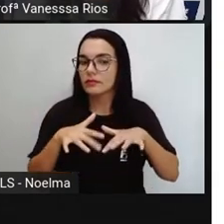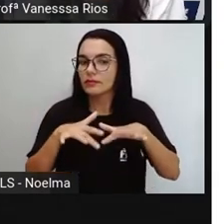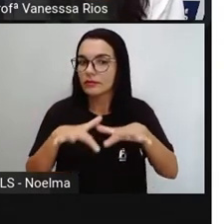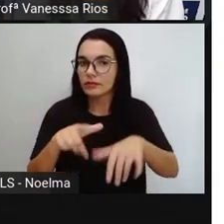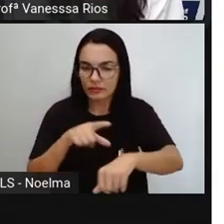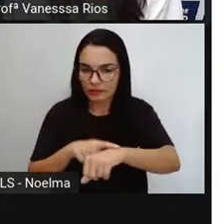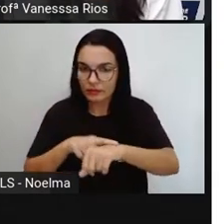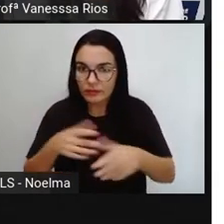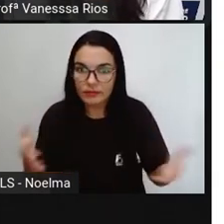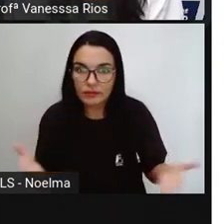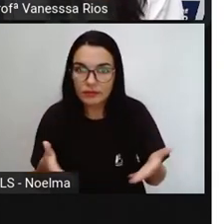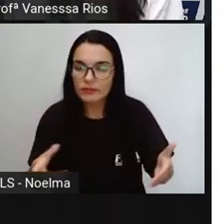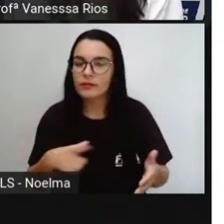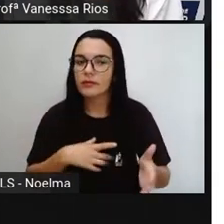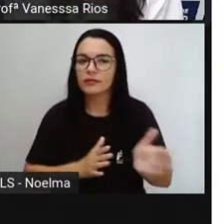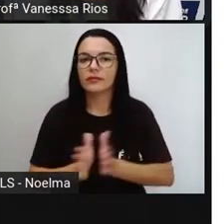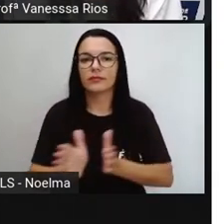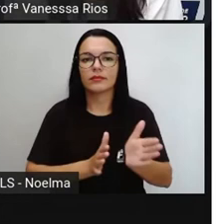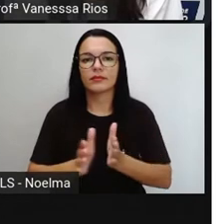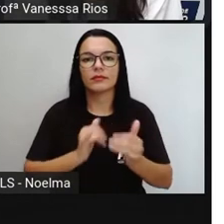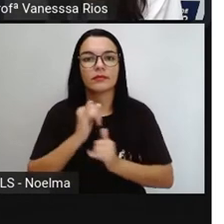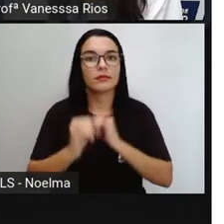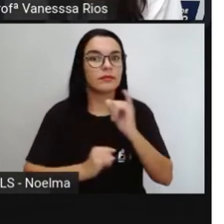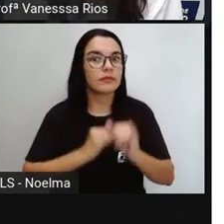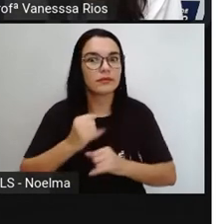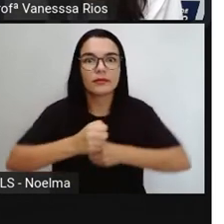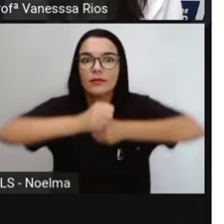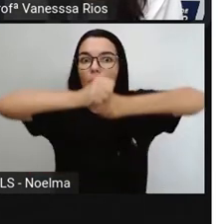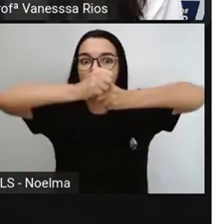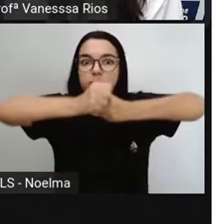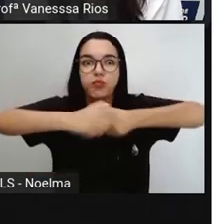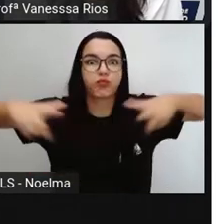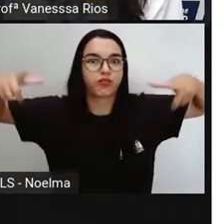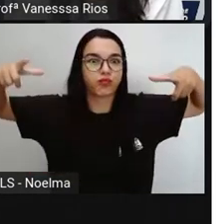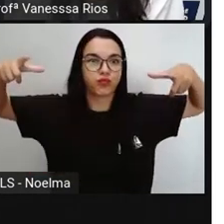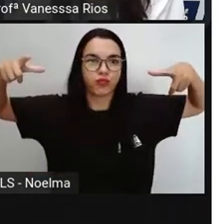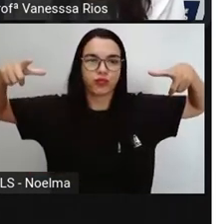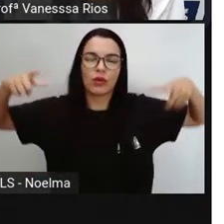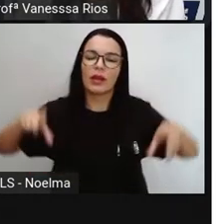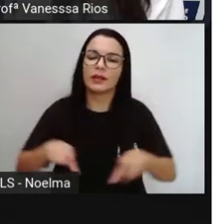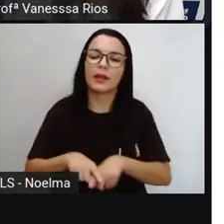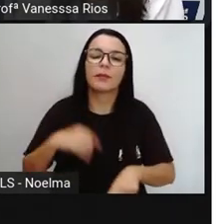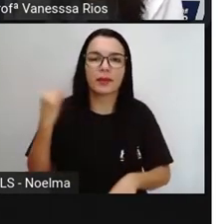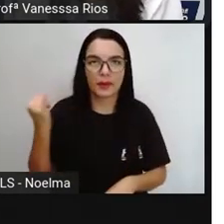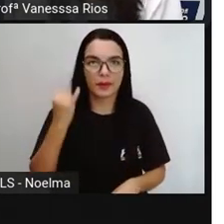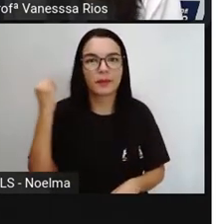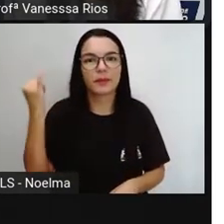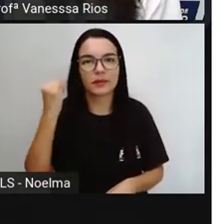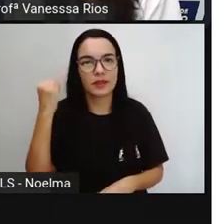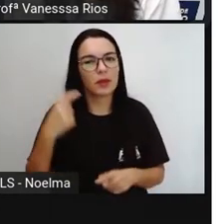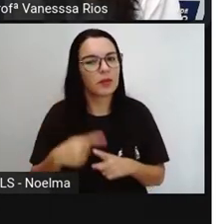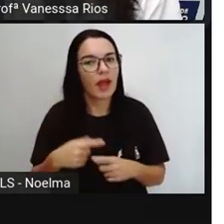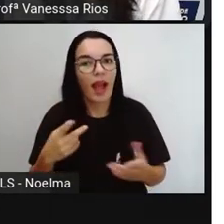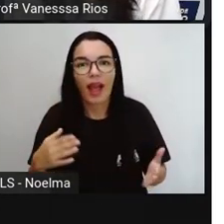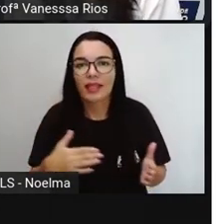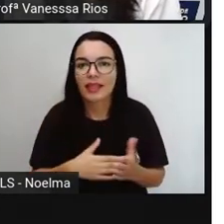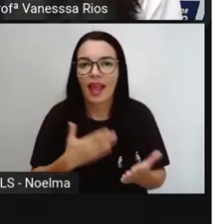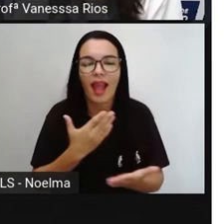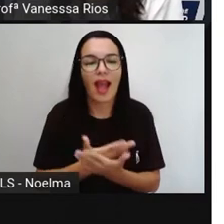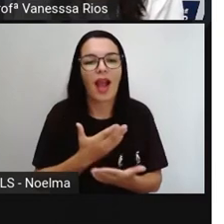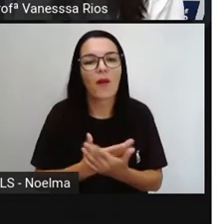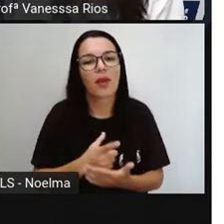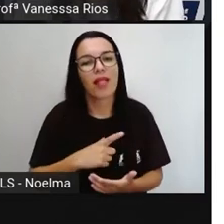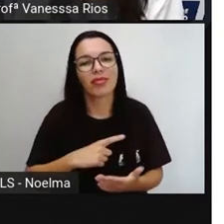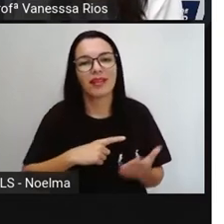a gente vive, o acesso à internet se tornou algo muito mais importante, porque até aula a gente passou a assistir,